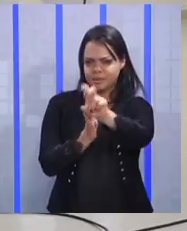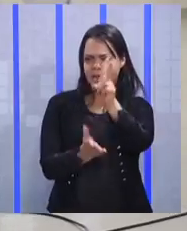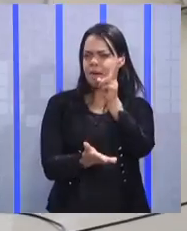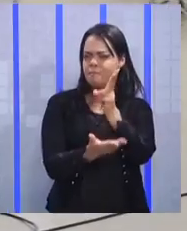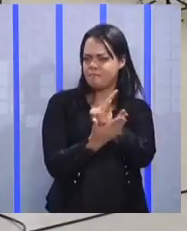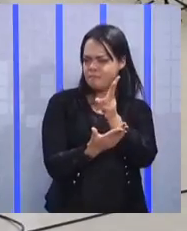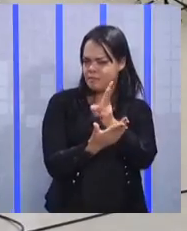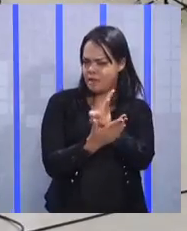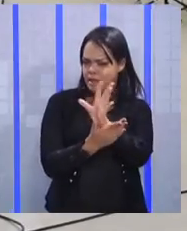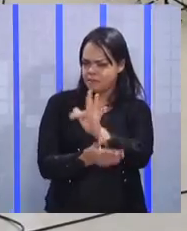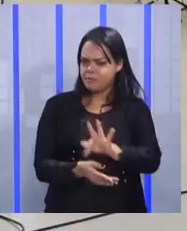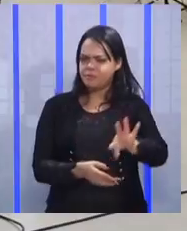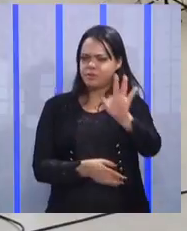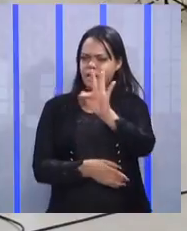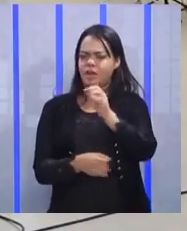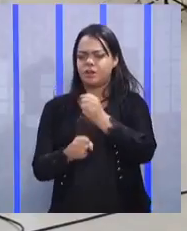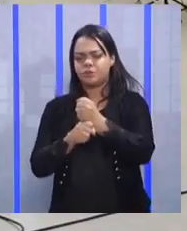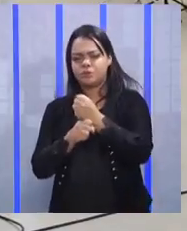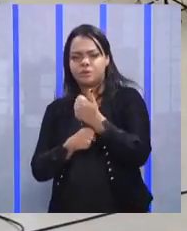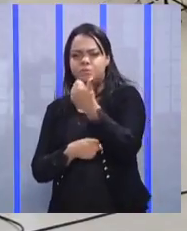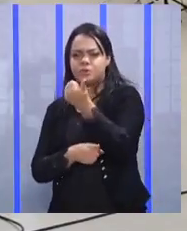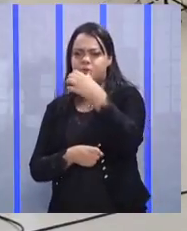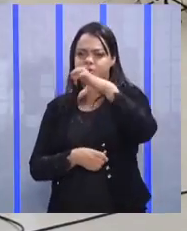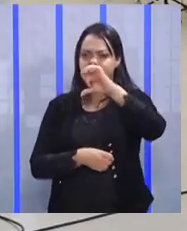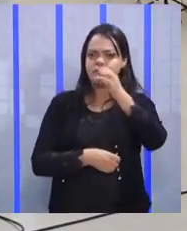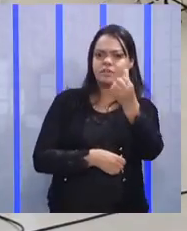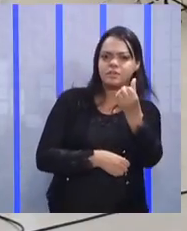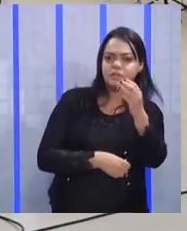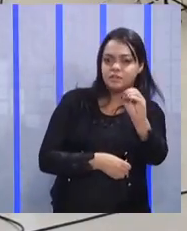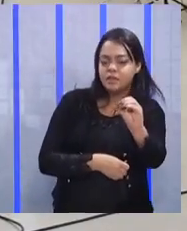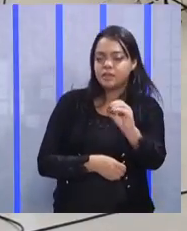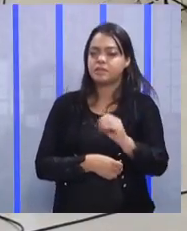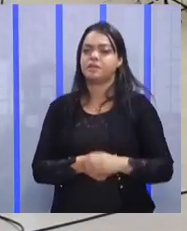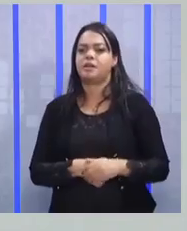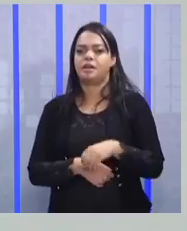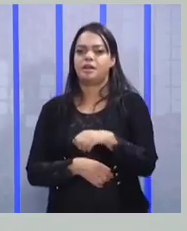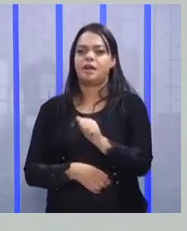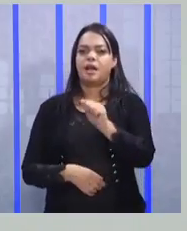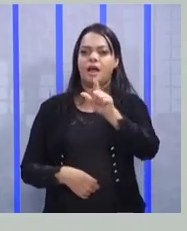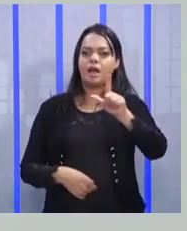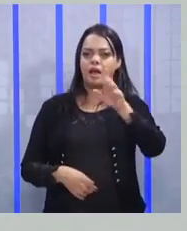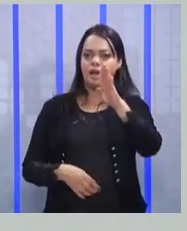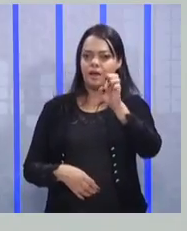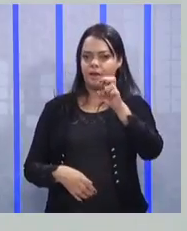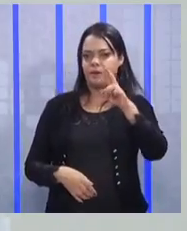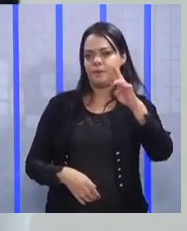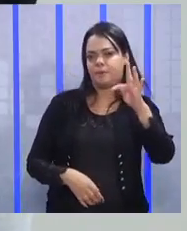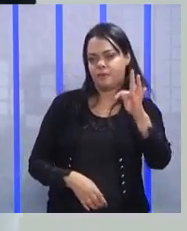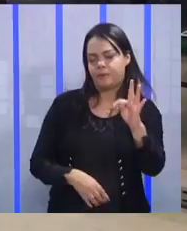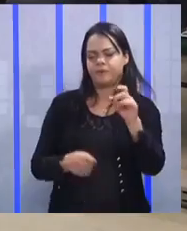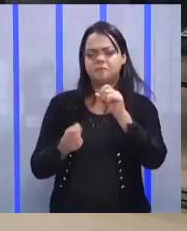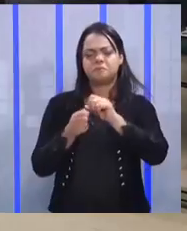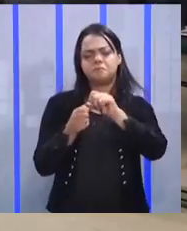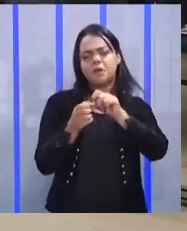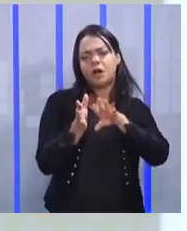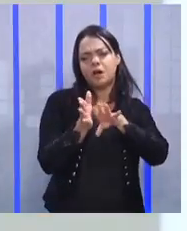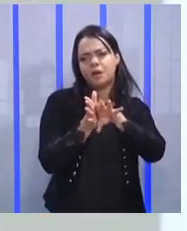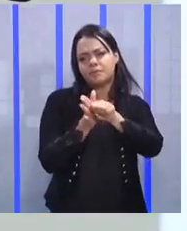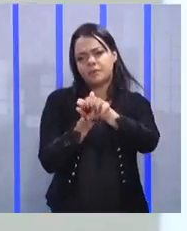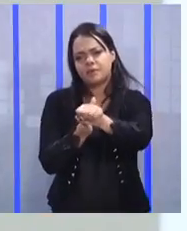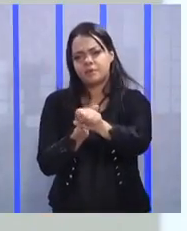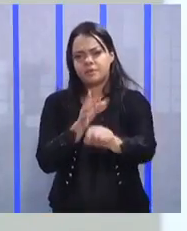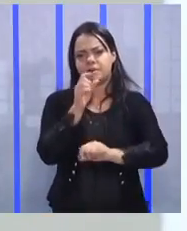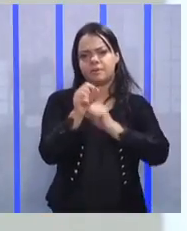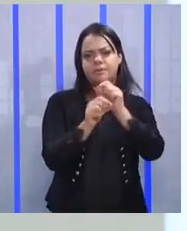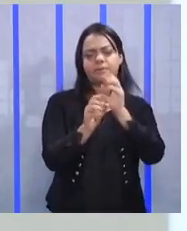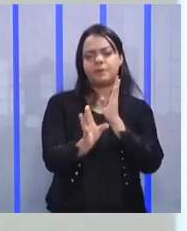pesquisa, lá de 1960, na Universidade da Califórnia, Albert Merabian, que é o nome do cara, fez uma pesquisa, ele